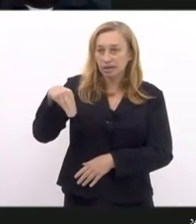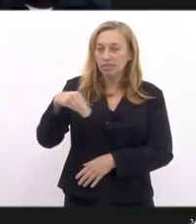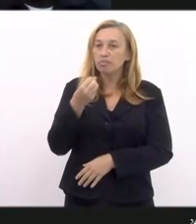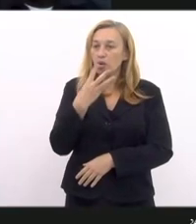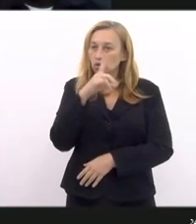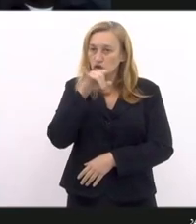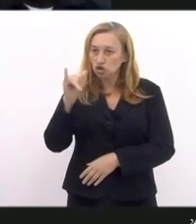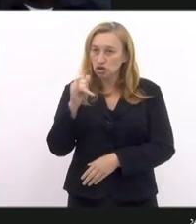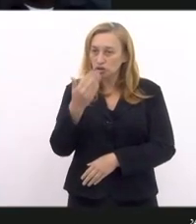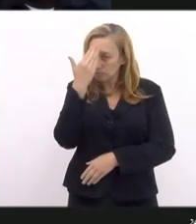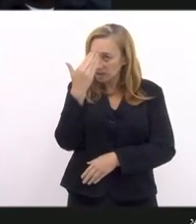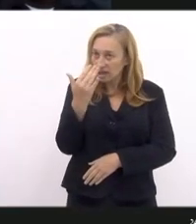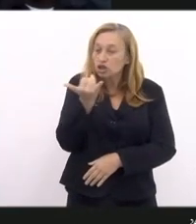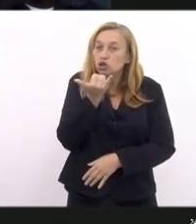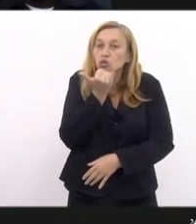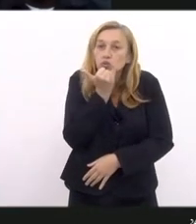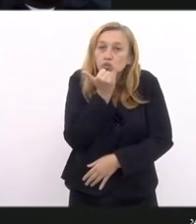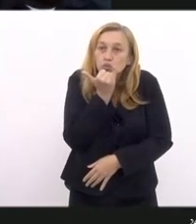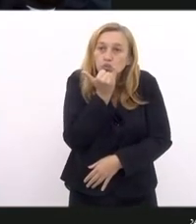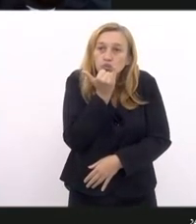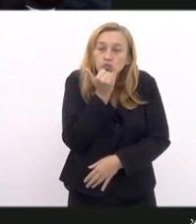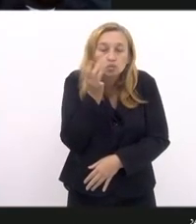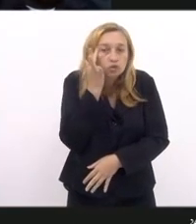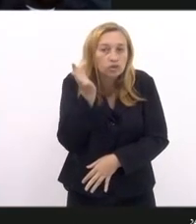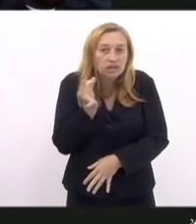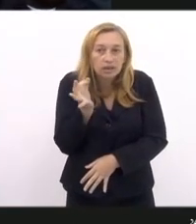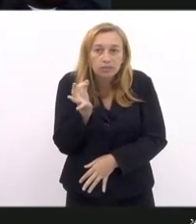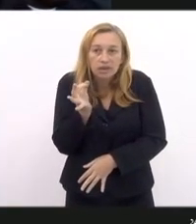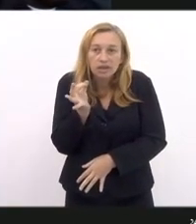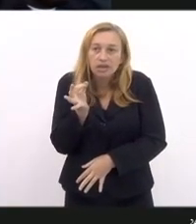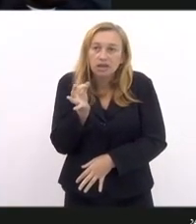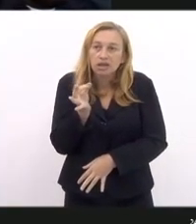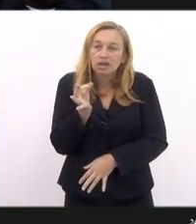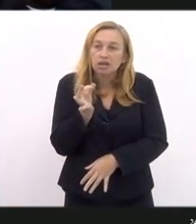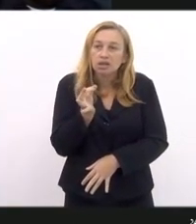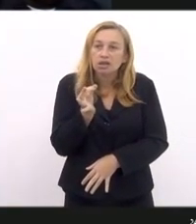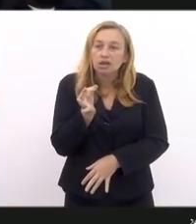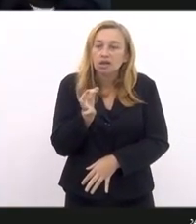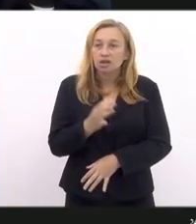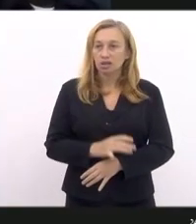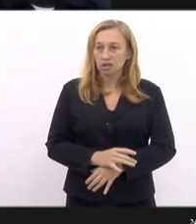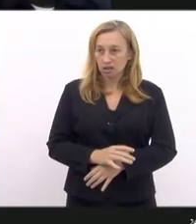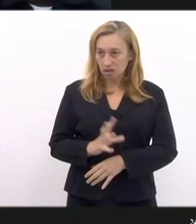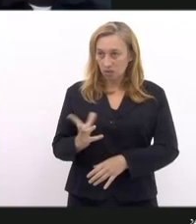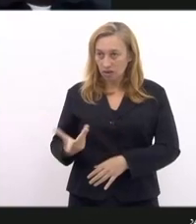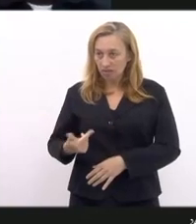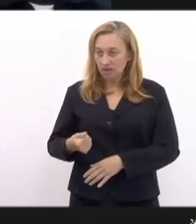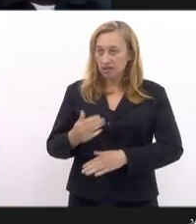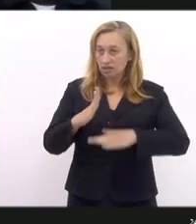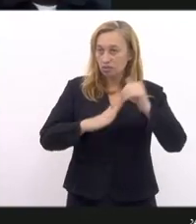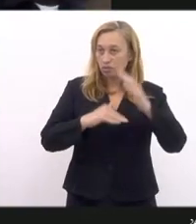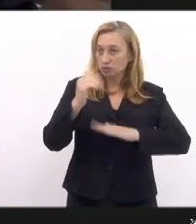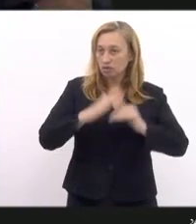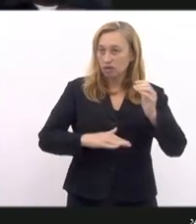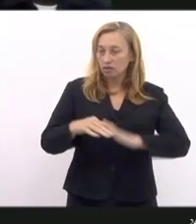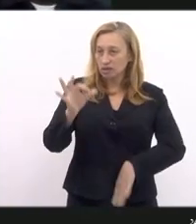dia, obrigado e desculpe não saber a vossa qualificação correta.